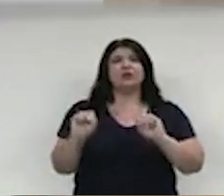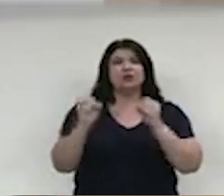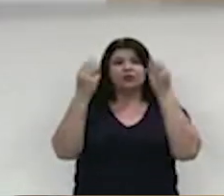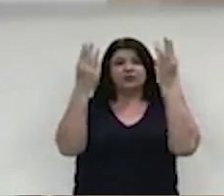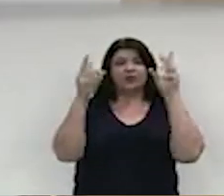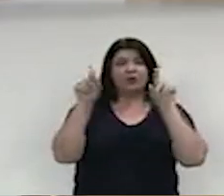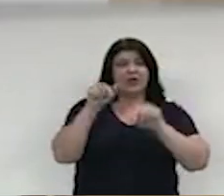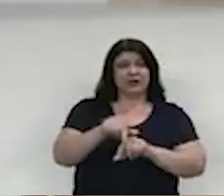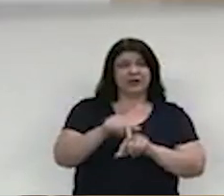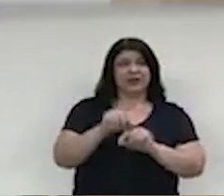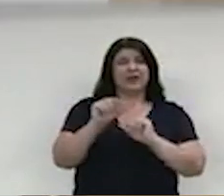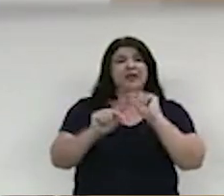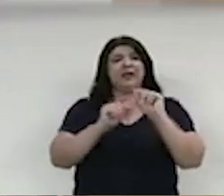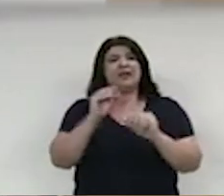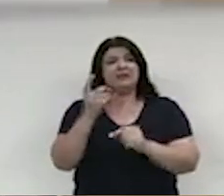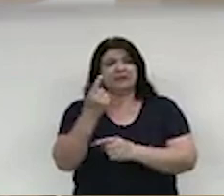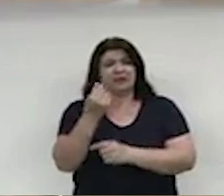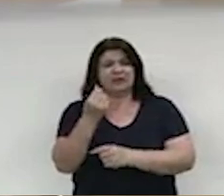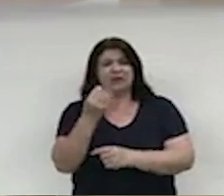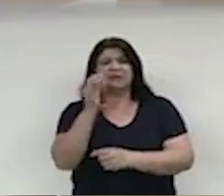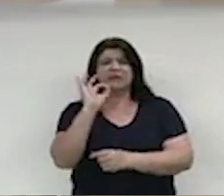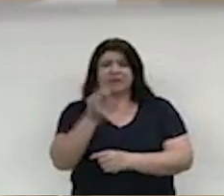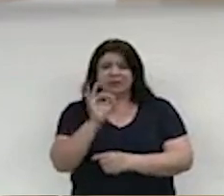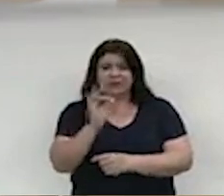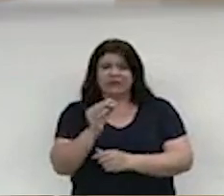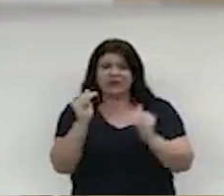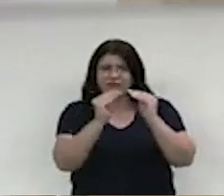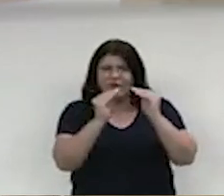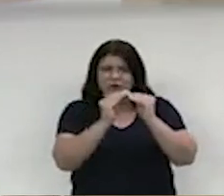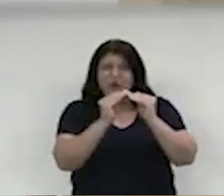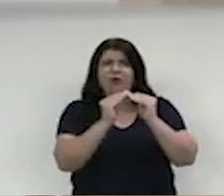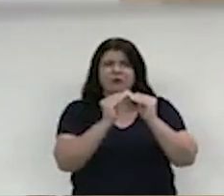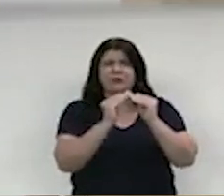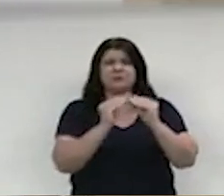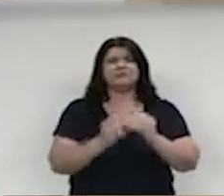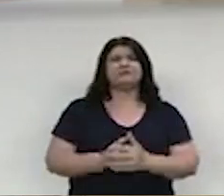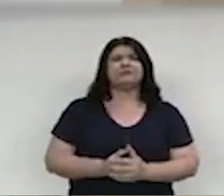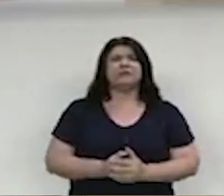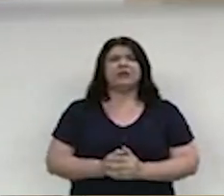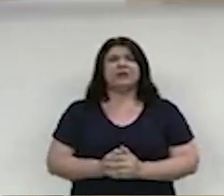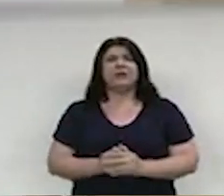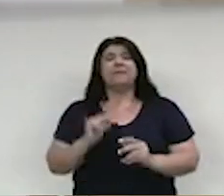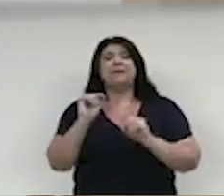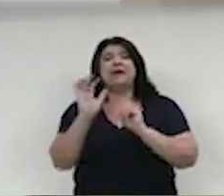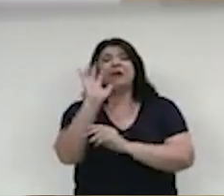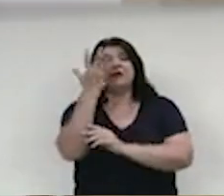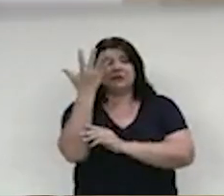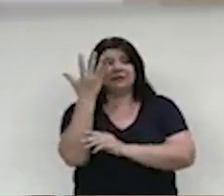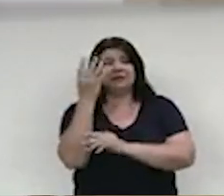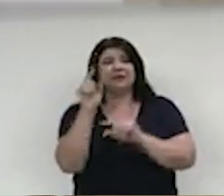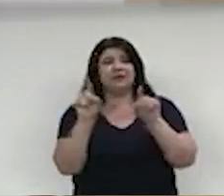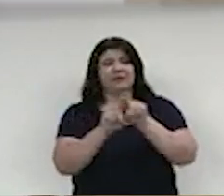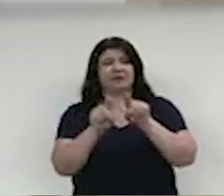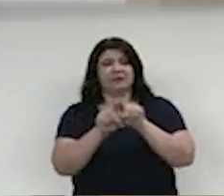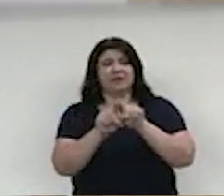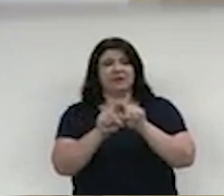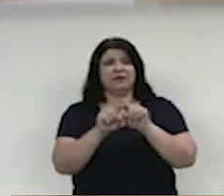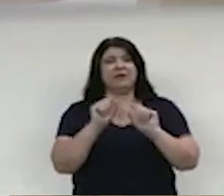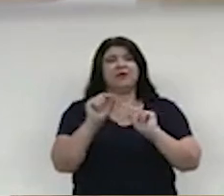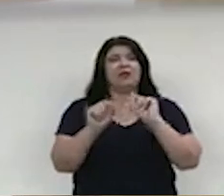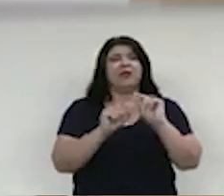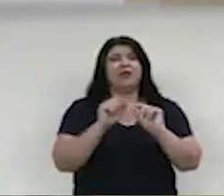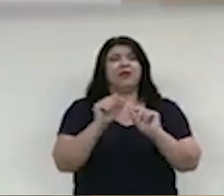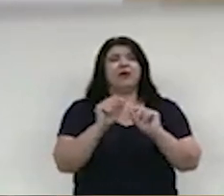se estes estavam dentro do valor de mercado? Cinco. Da arrecadação com a realização dos shows, qual é o percentual que fica com a